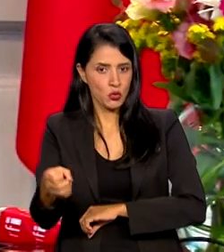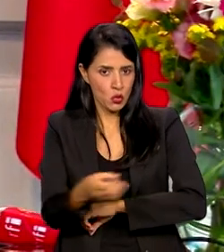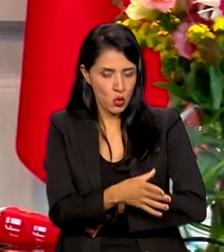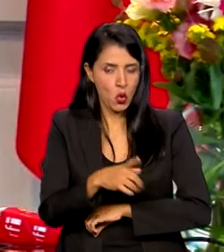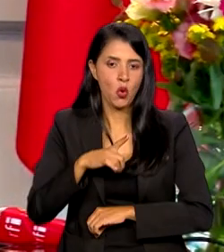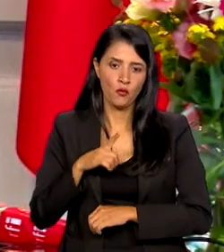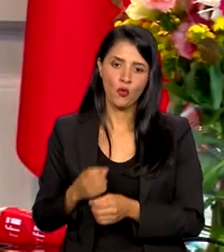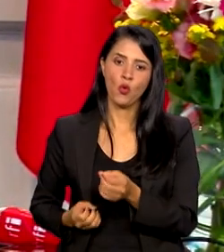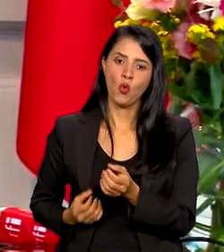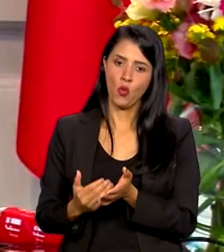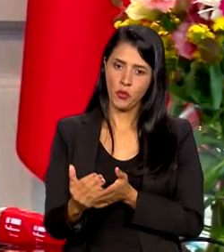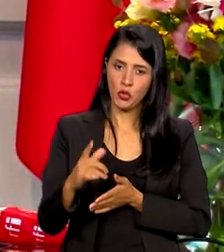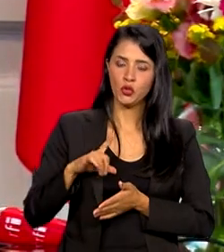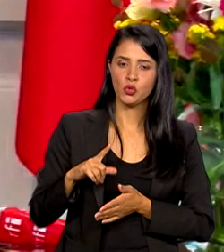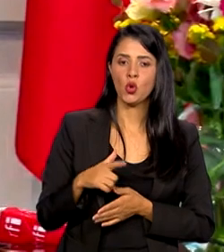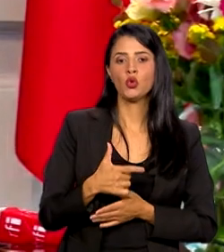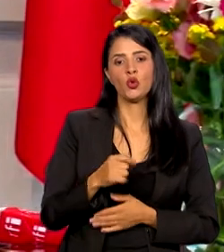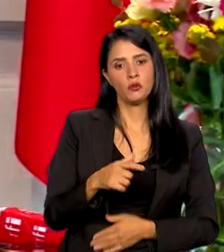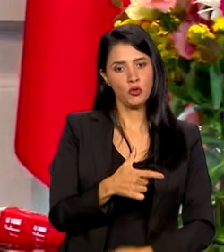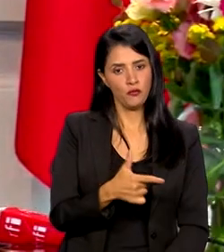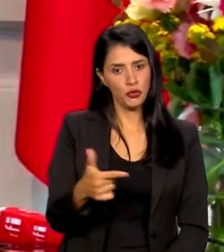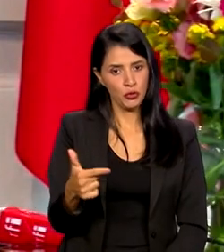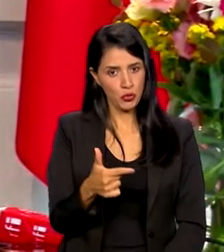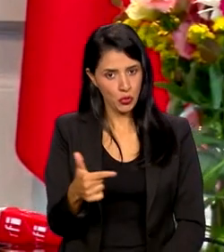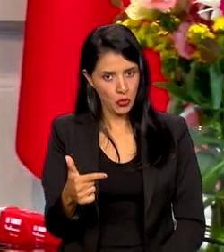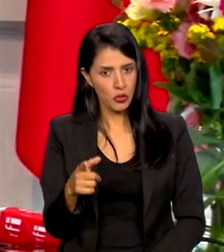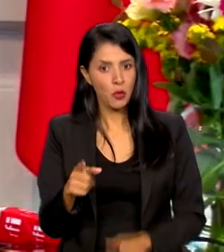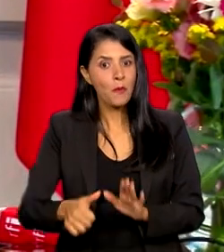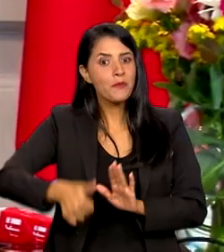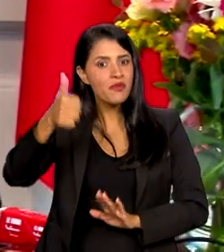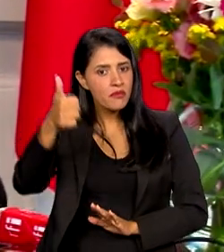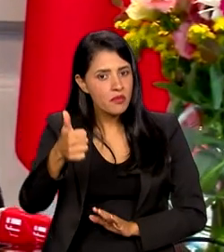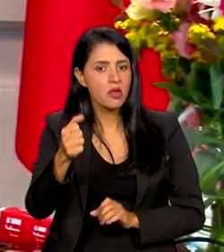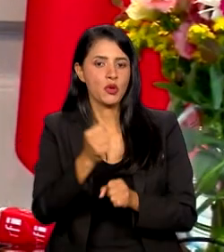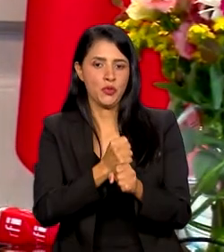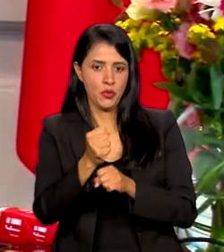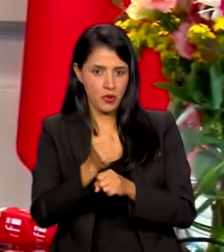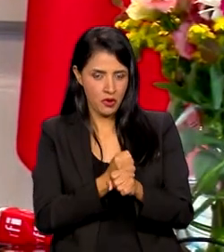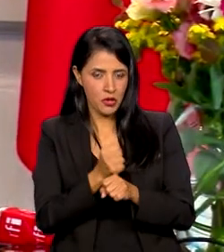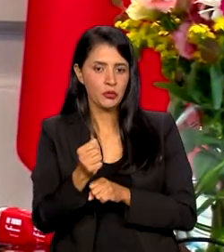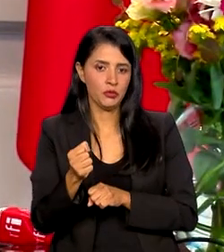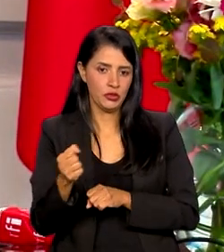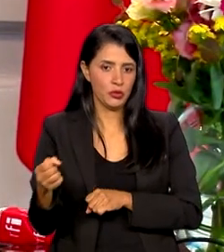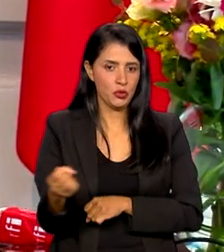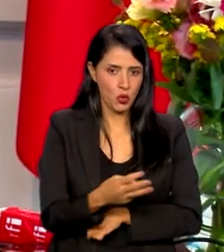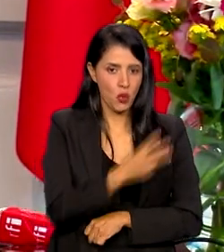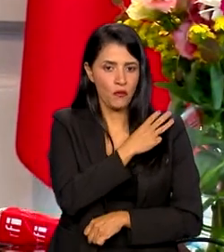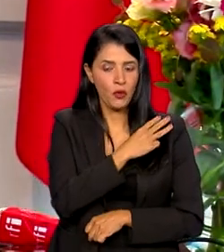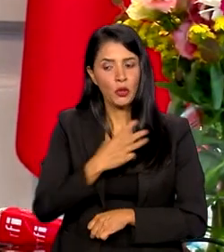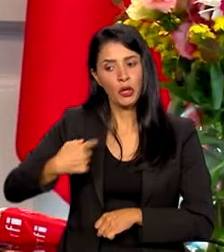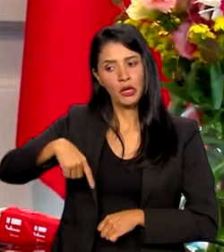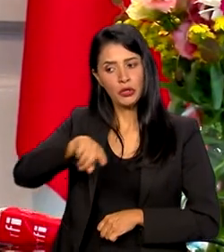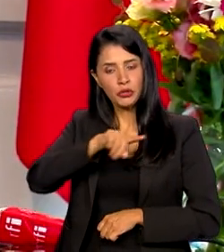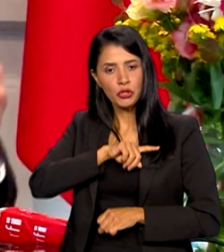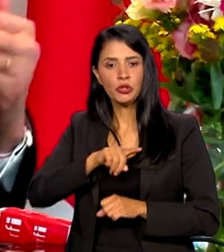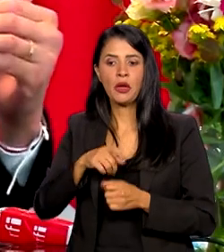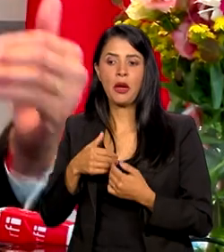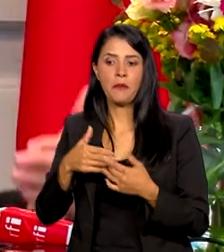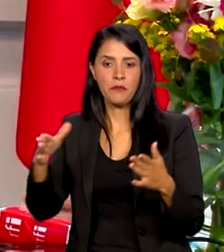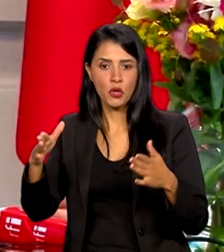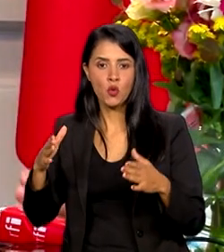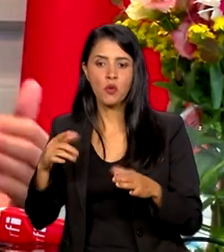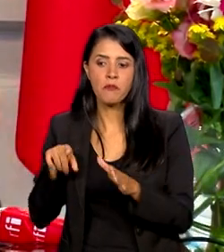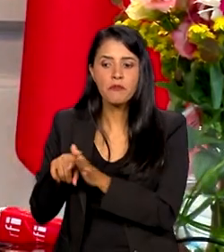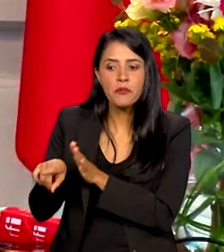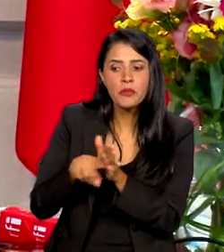passado, em 2022, no primeiro ano. A decisão foi abrir uma grande consulta pública, uma discussão, ouvindo